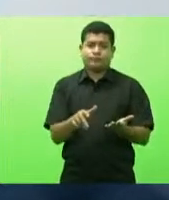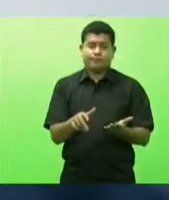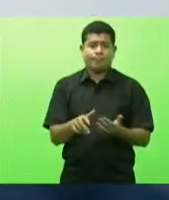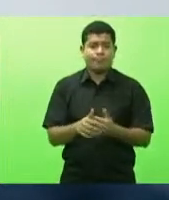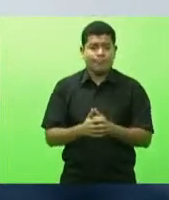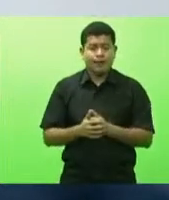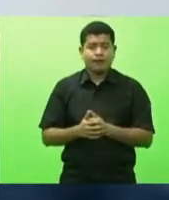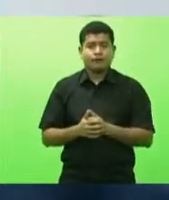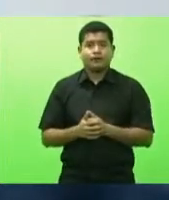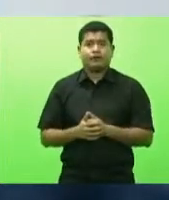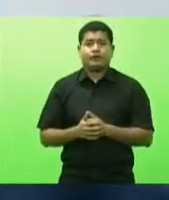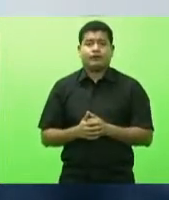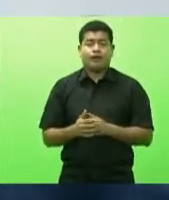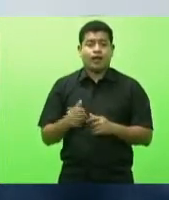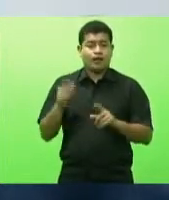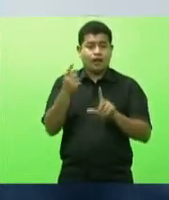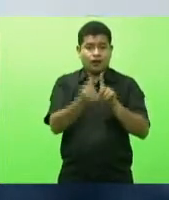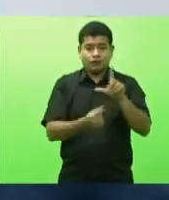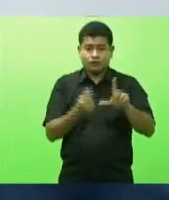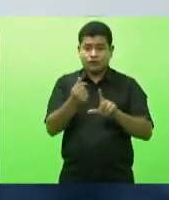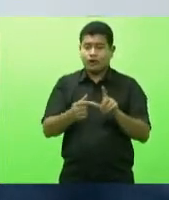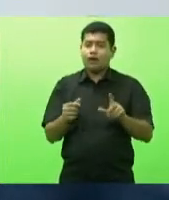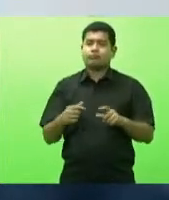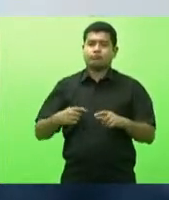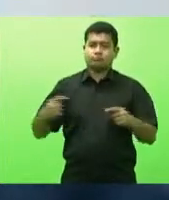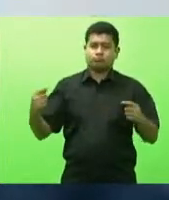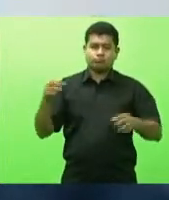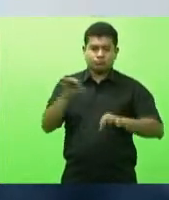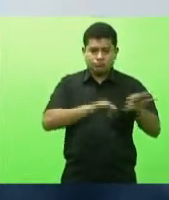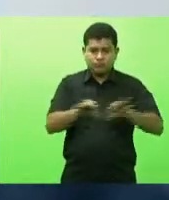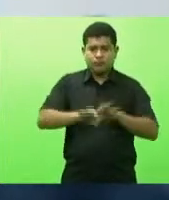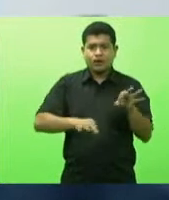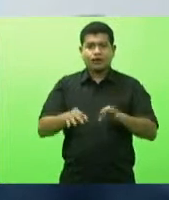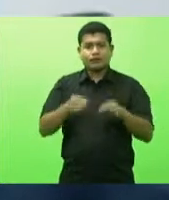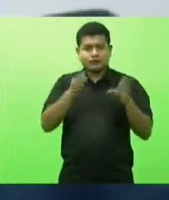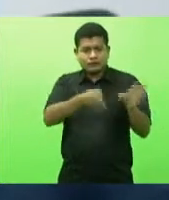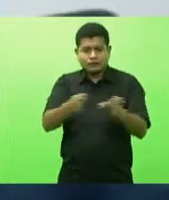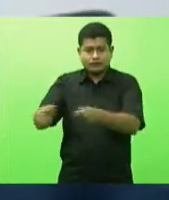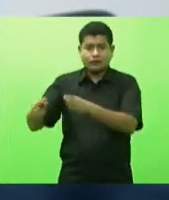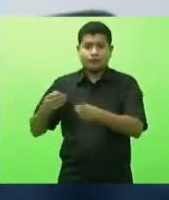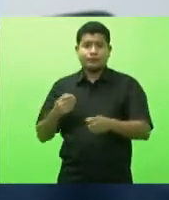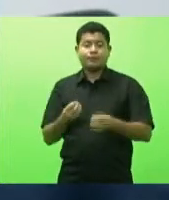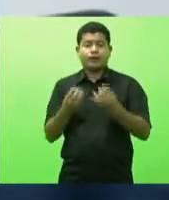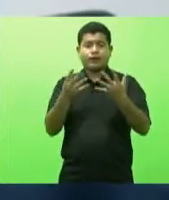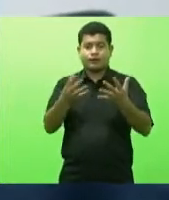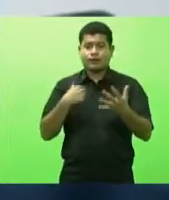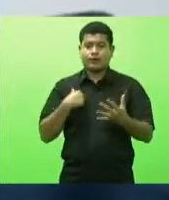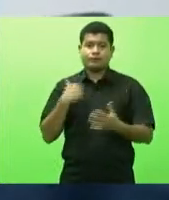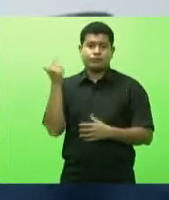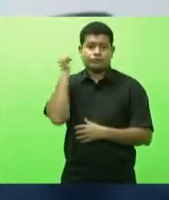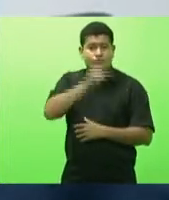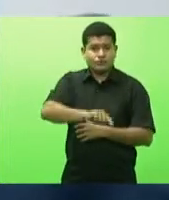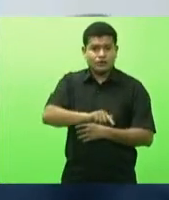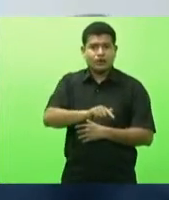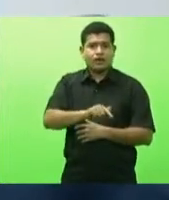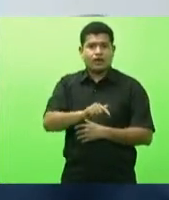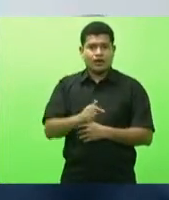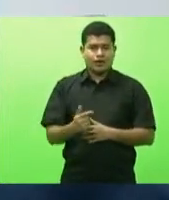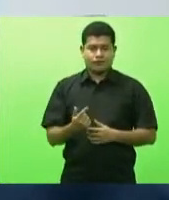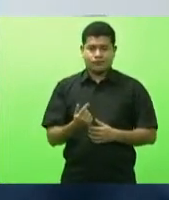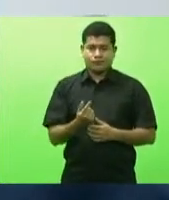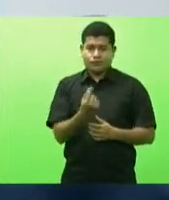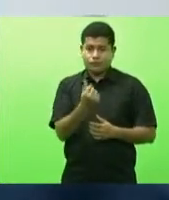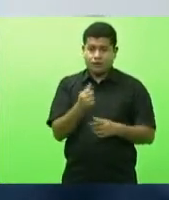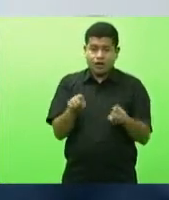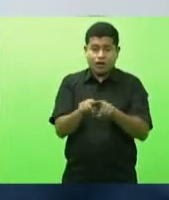essa logística foi preparada dessa forma para que a possa utilizar da melhor forma possível o recurso público mas lembrando